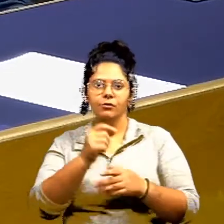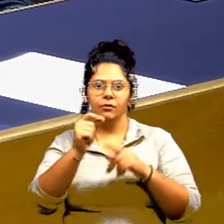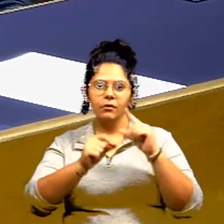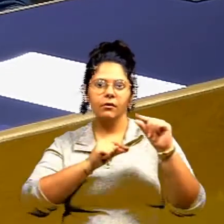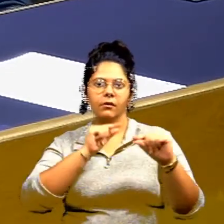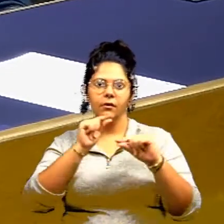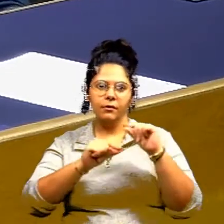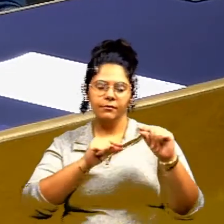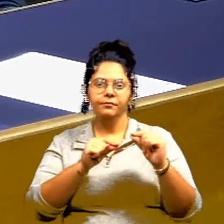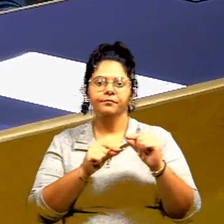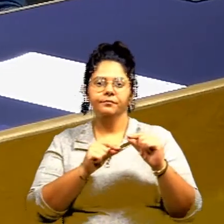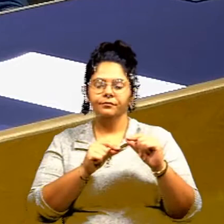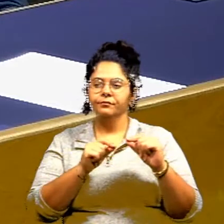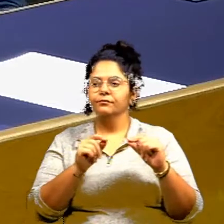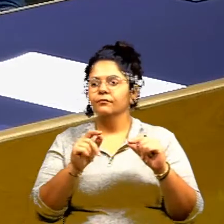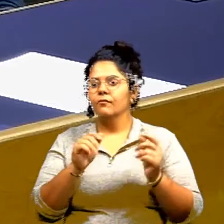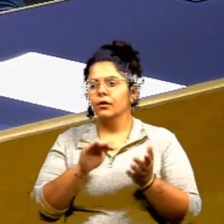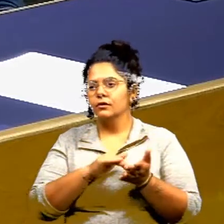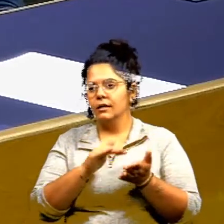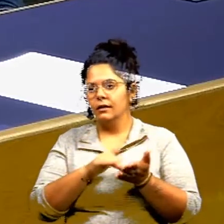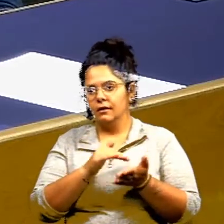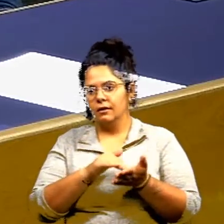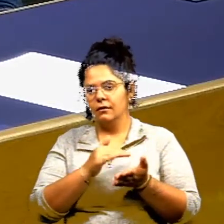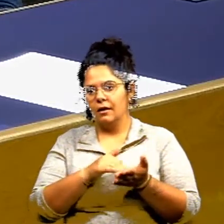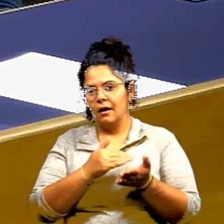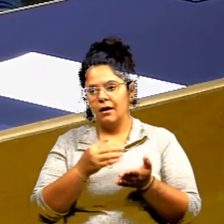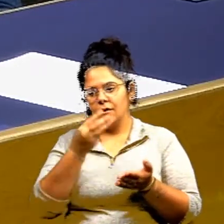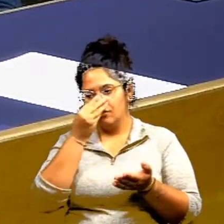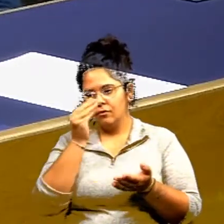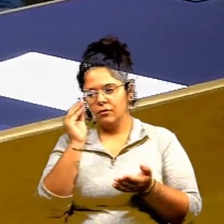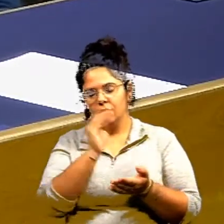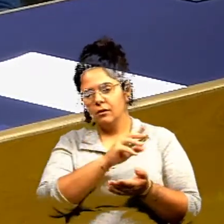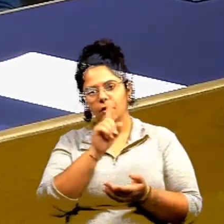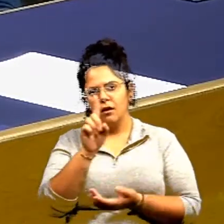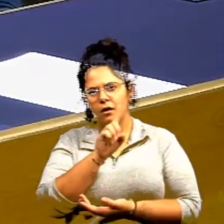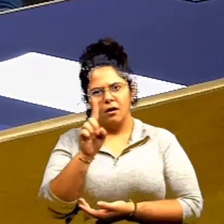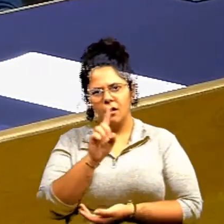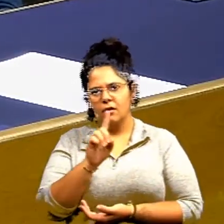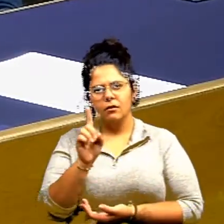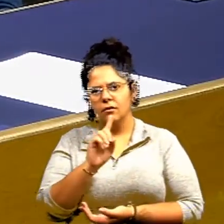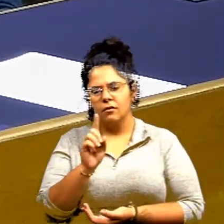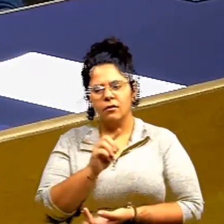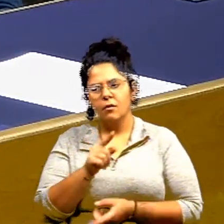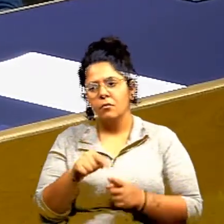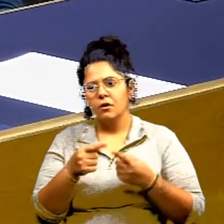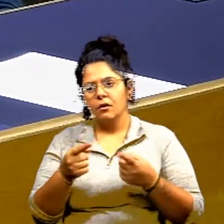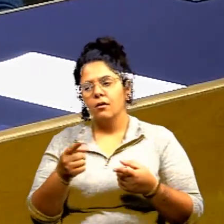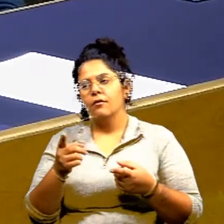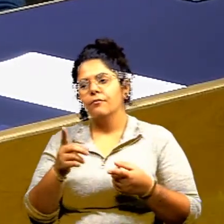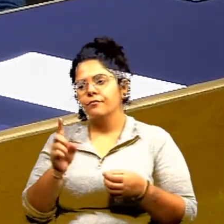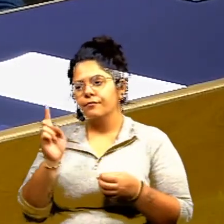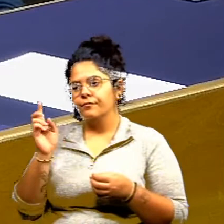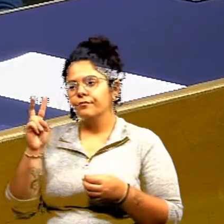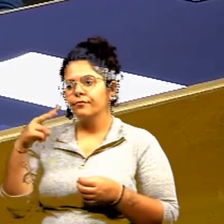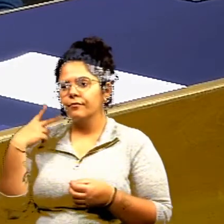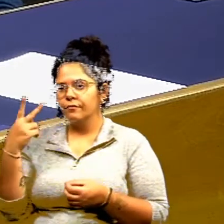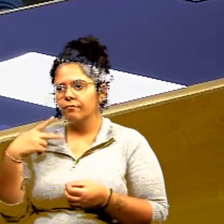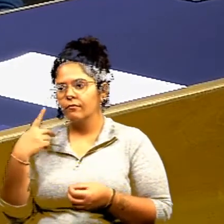que o Paulo não deve deixar de ir lá na prefeitura até porque é vereador tem muita chance de voltar para essa casa